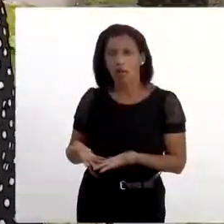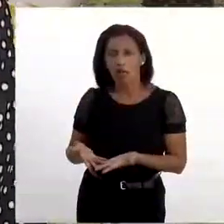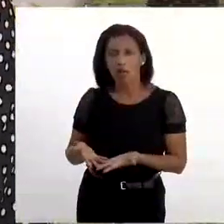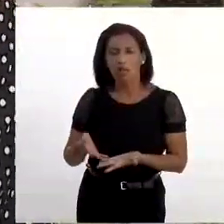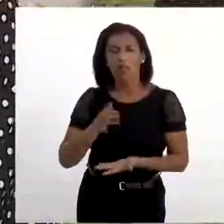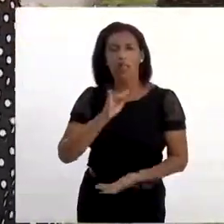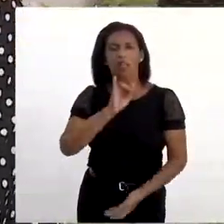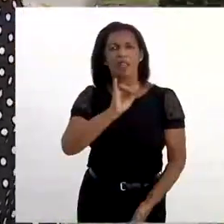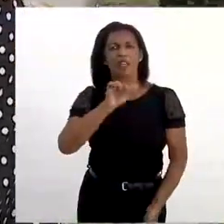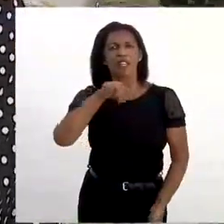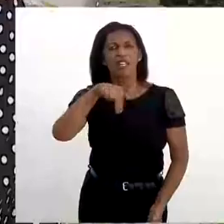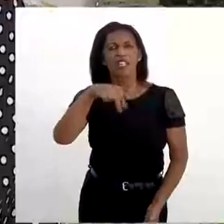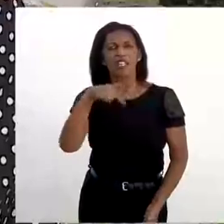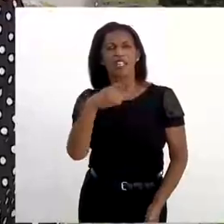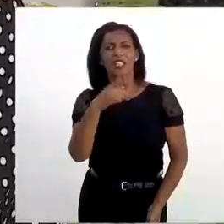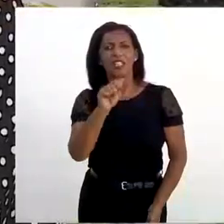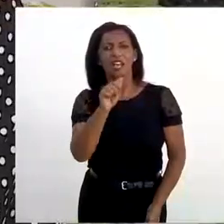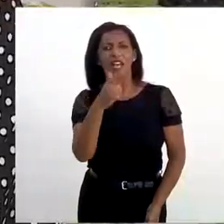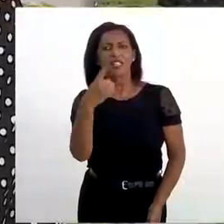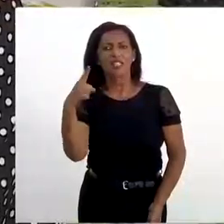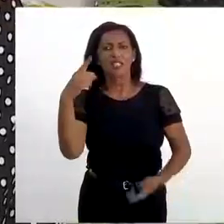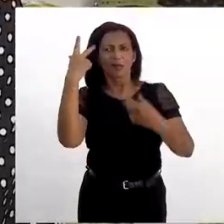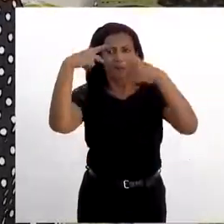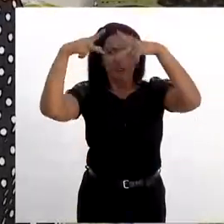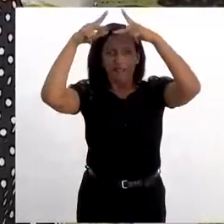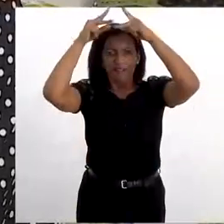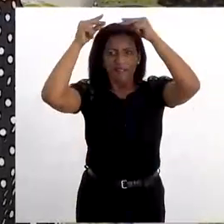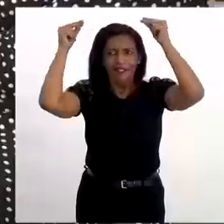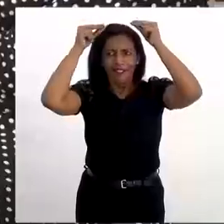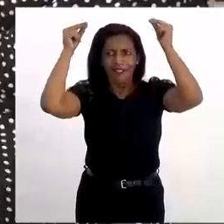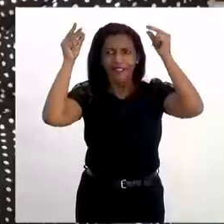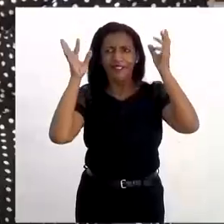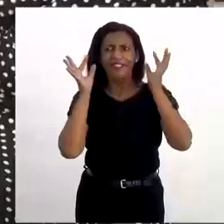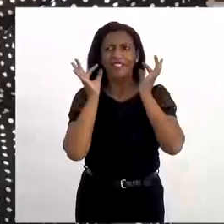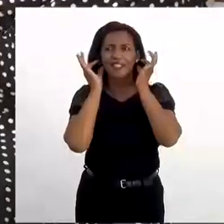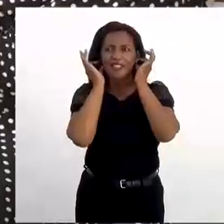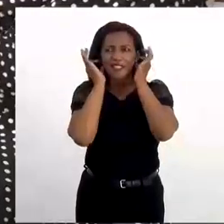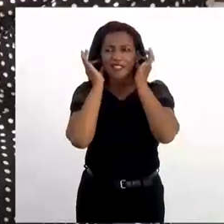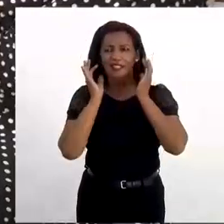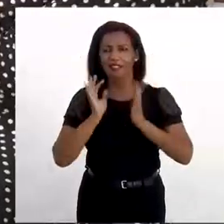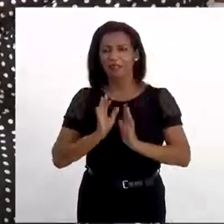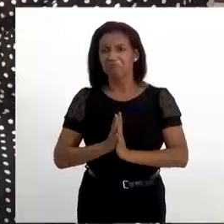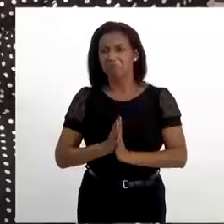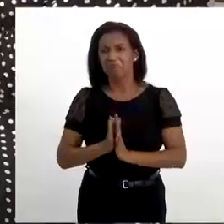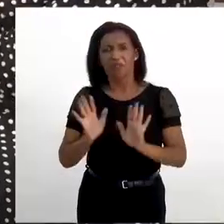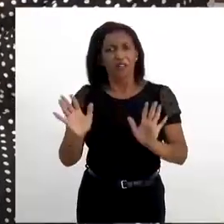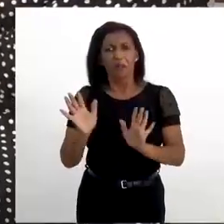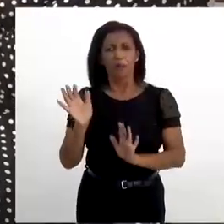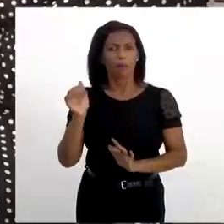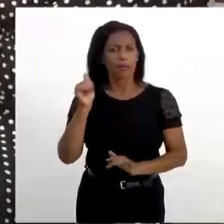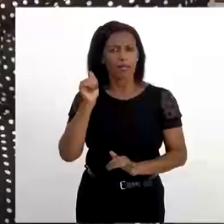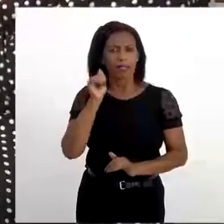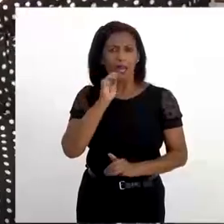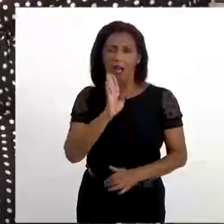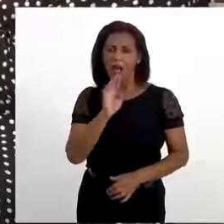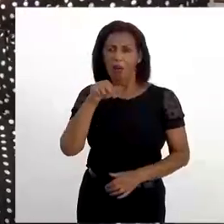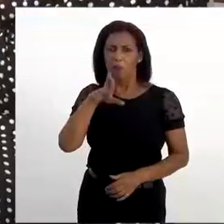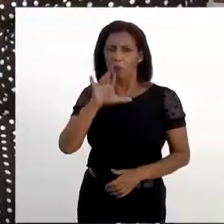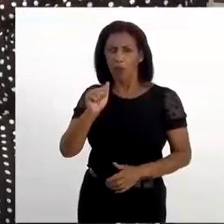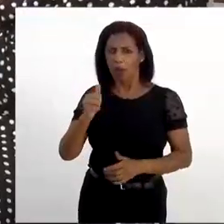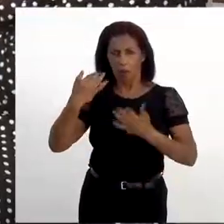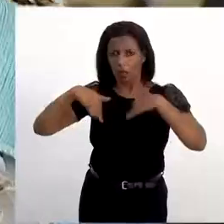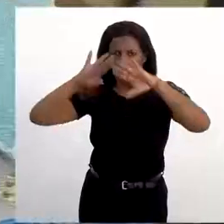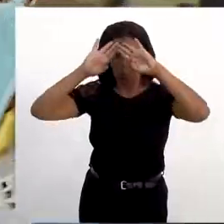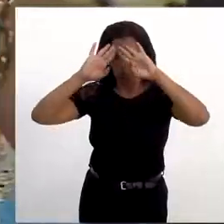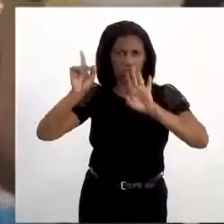Ela é colorida. Dizem que é enção, né? Por causa desse lacinho aqui. Certo. O orixá é feminino, Que borda essas orelhinhas aqui. Mas as bonecas não estão